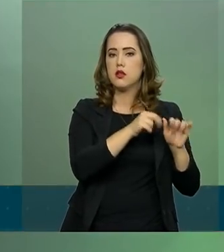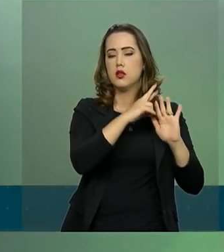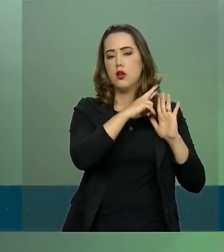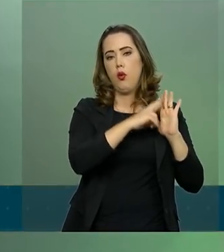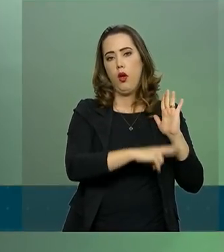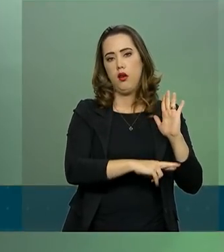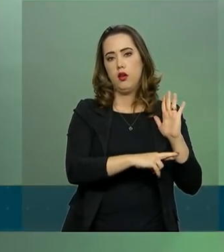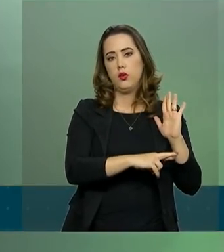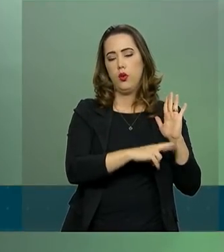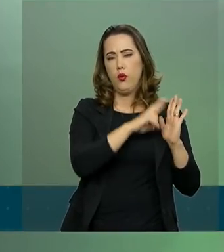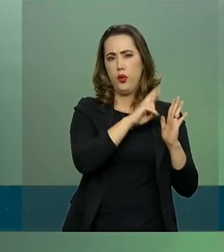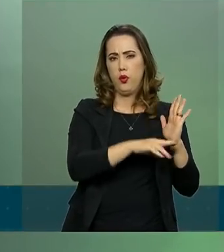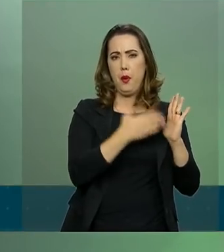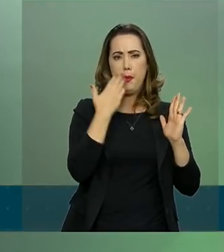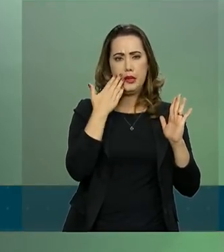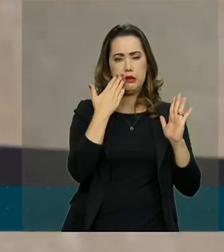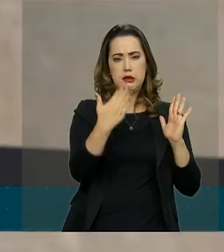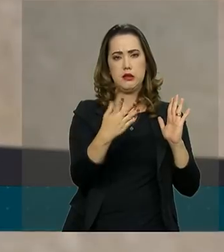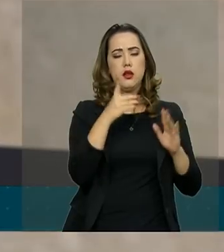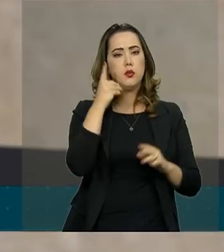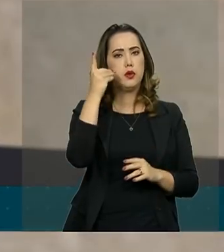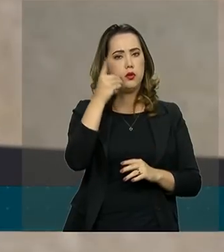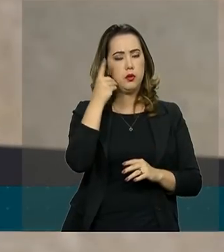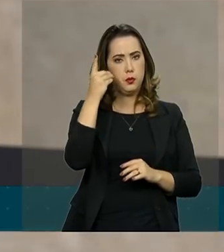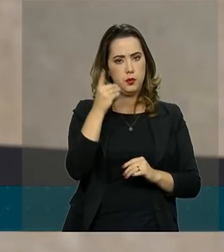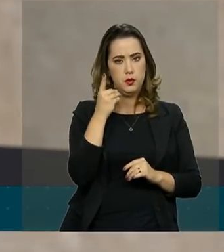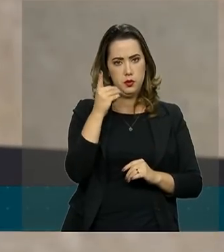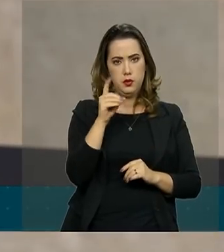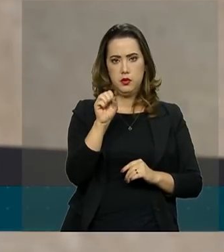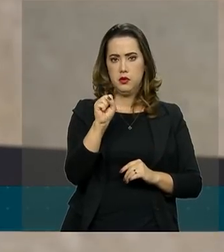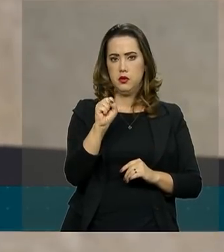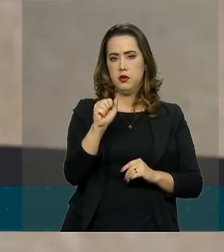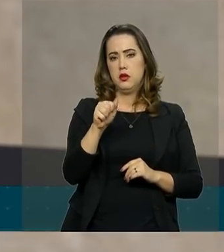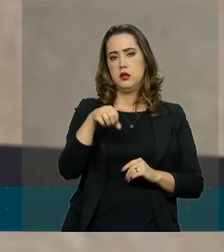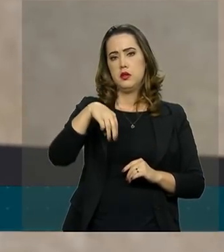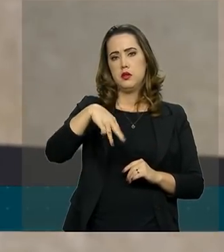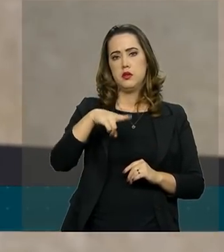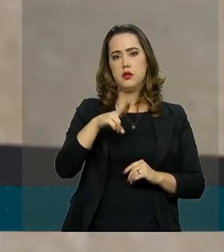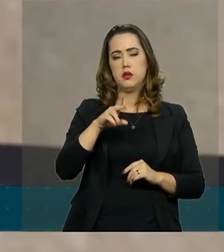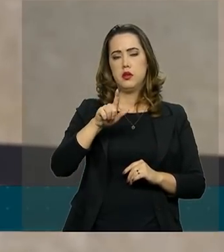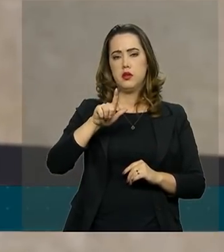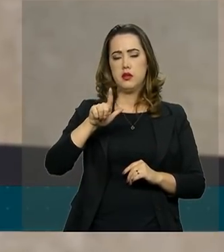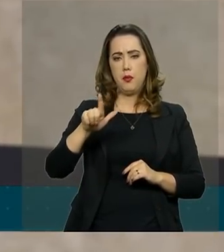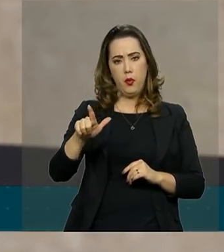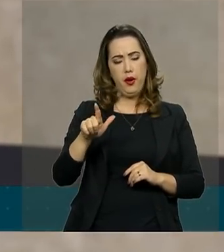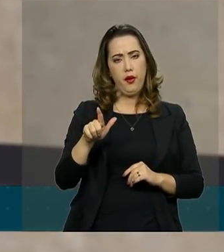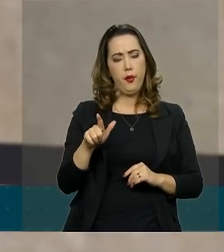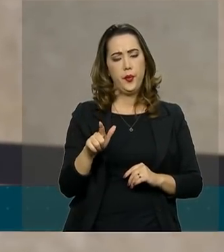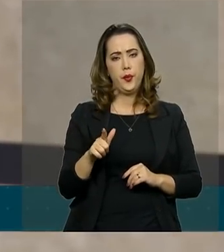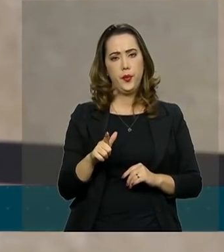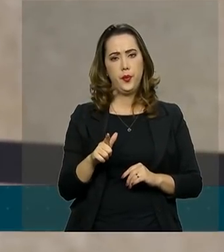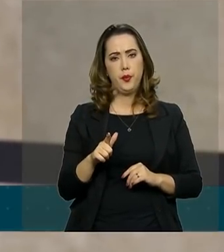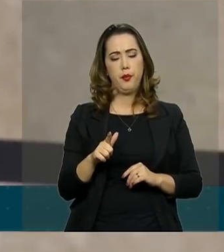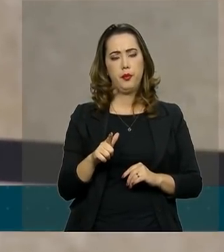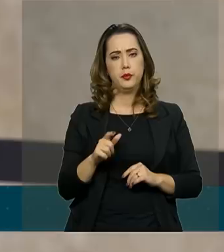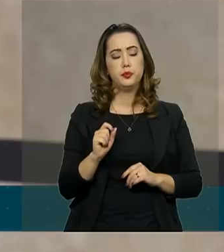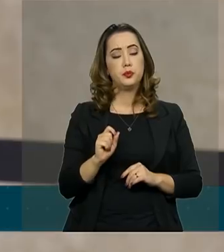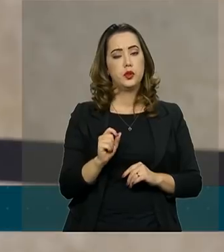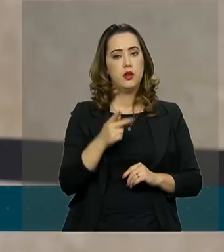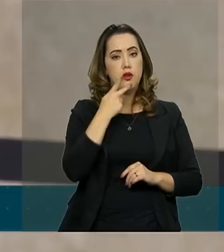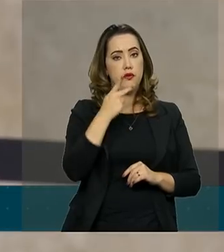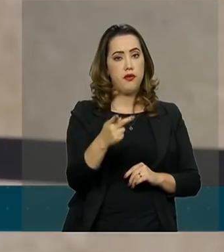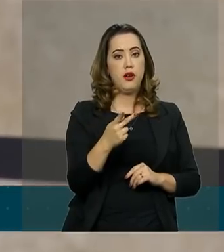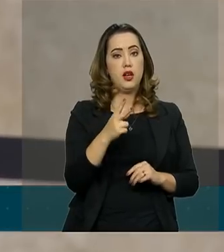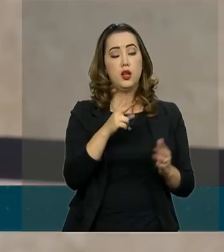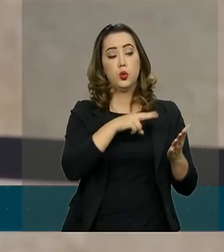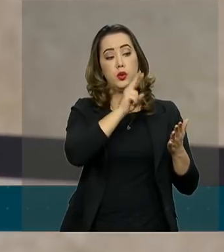relatório apresentado pelo deputado Samuel Moreira, com relação